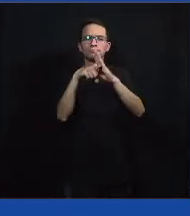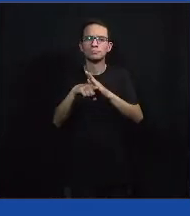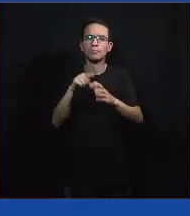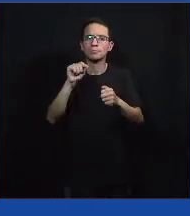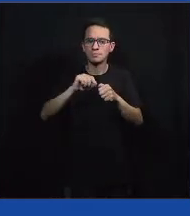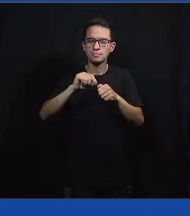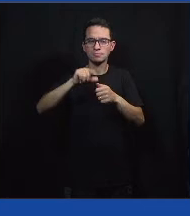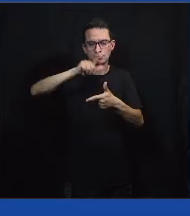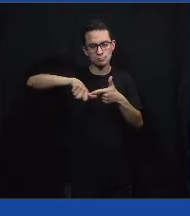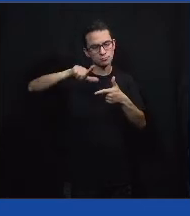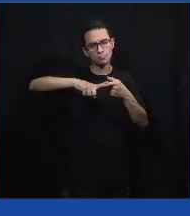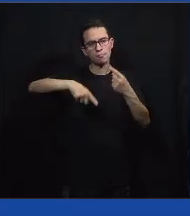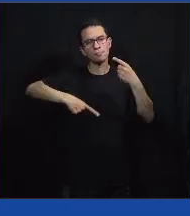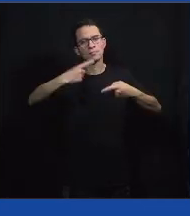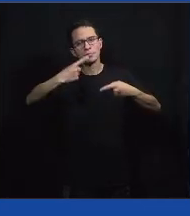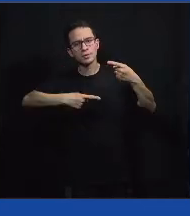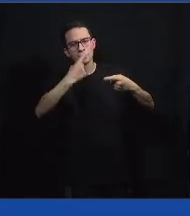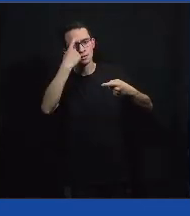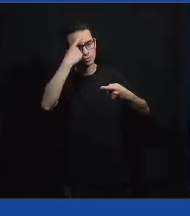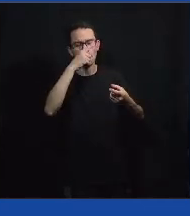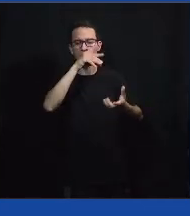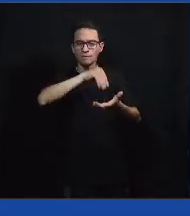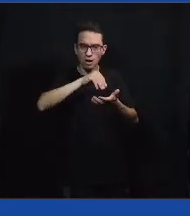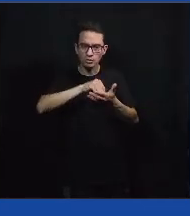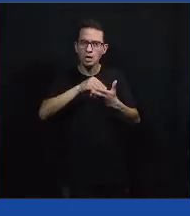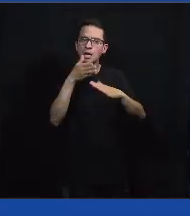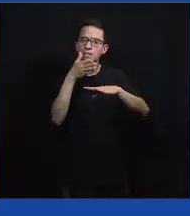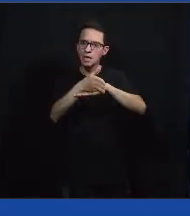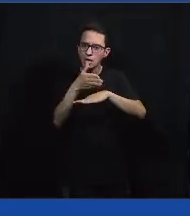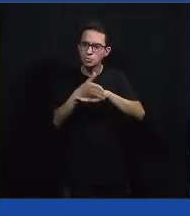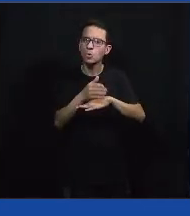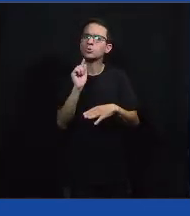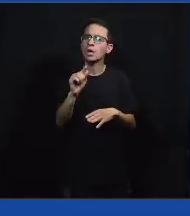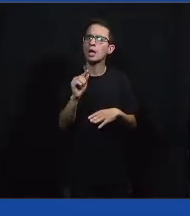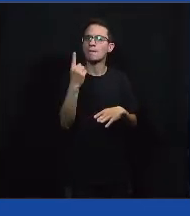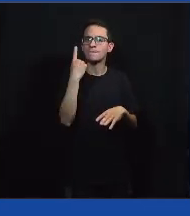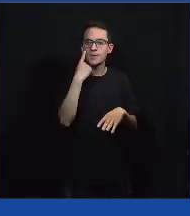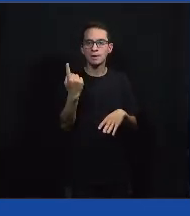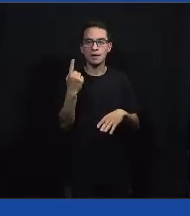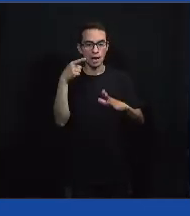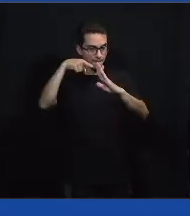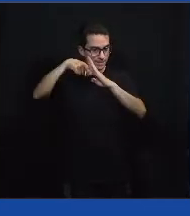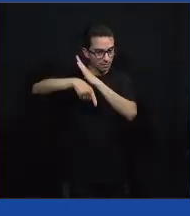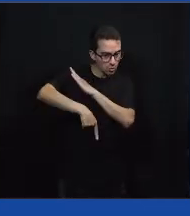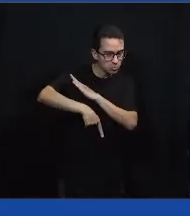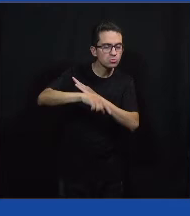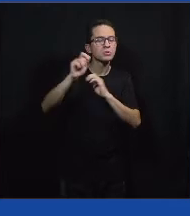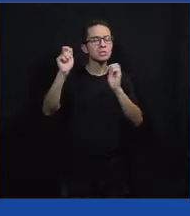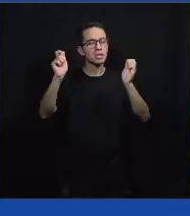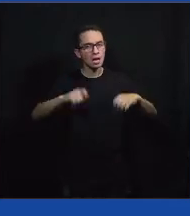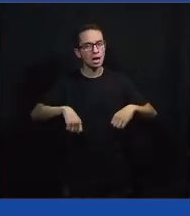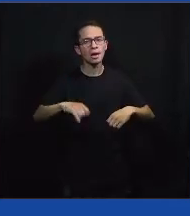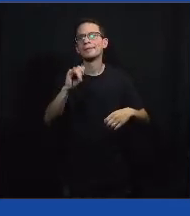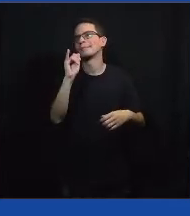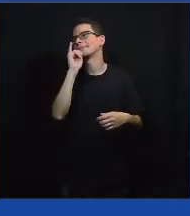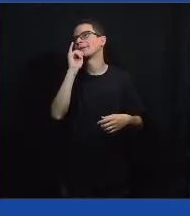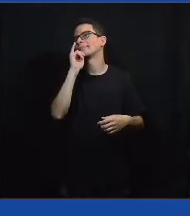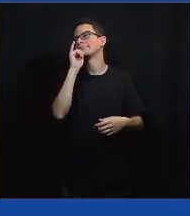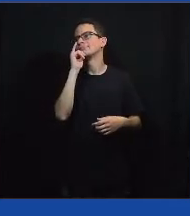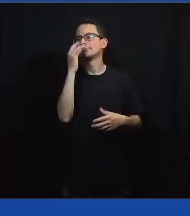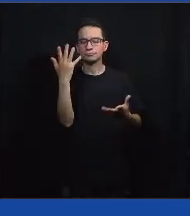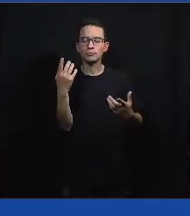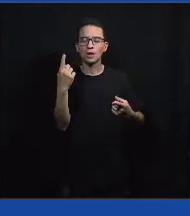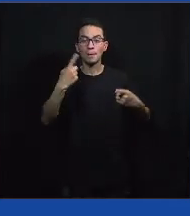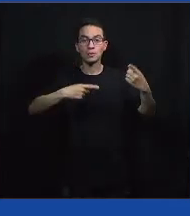público que a gente priorizou, que é a falta de acesso à internet pelos alunos, e agora a gente vai um pouco mais a fundo nisso. Então, por exemplo, falando de cenário político